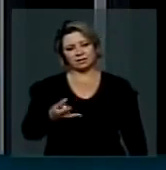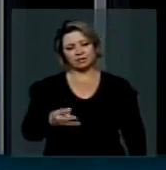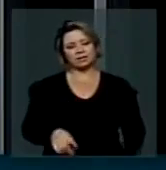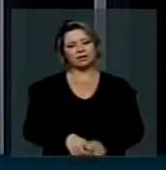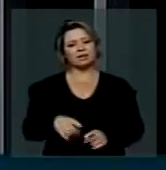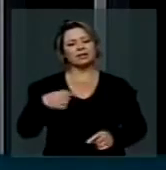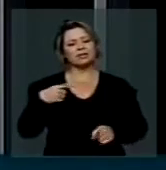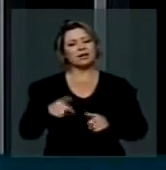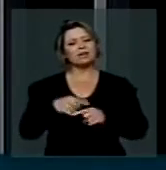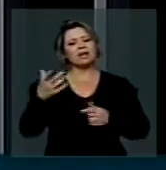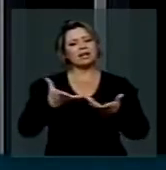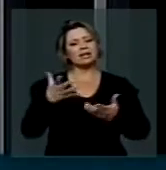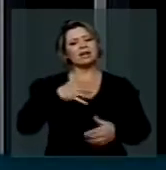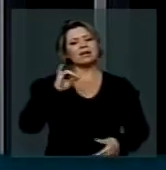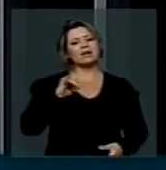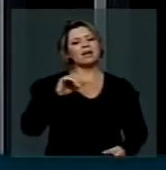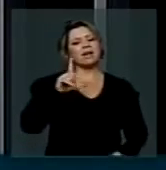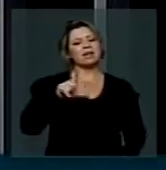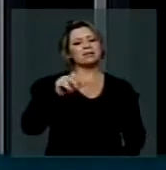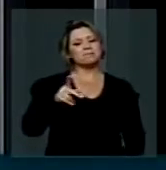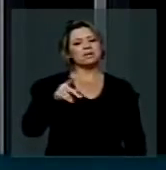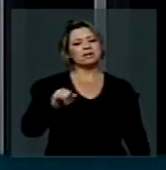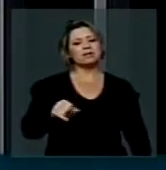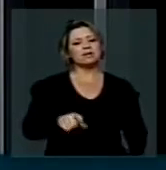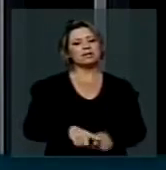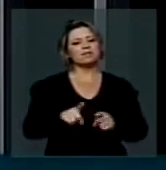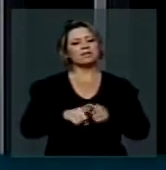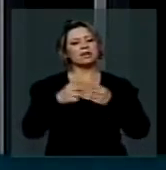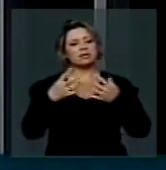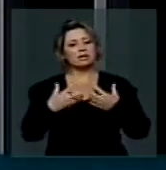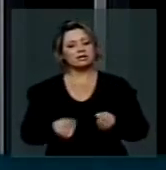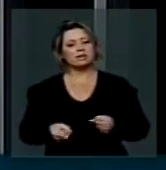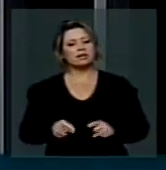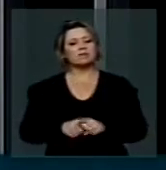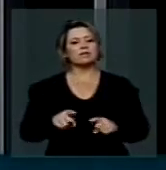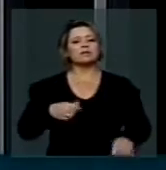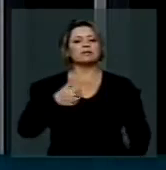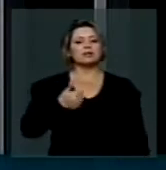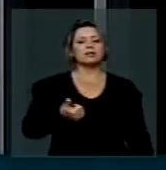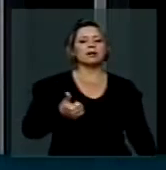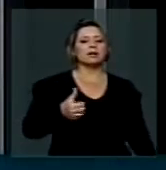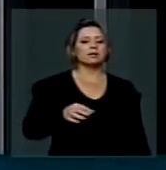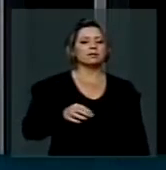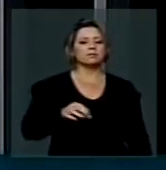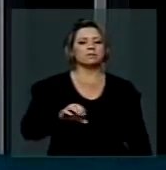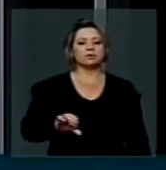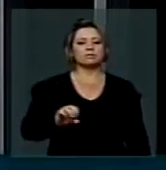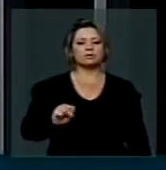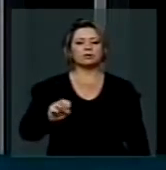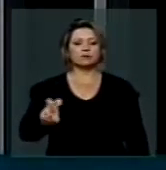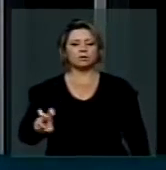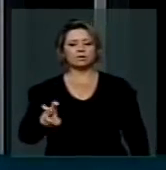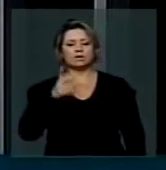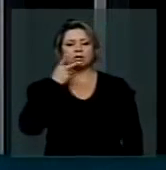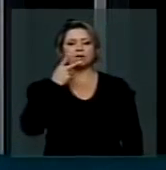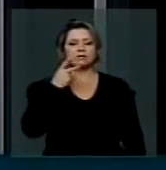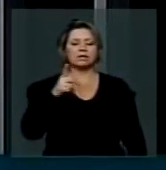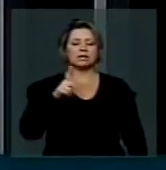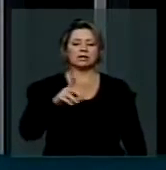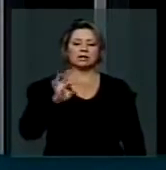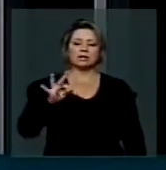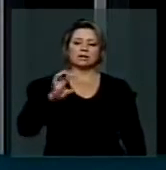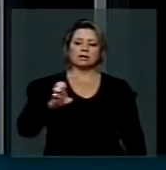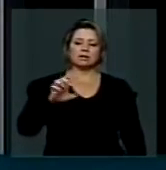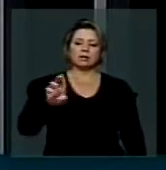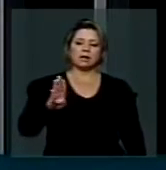patente no INPI. O documento é concedido. Em 1985, a Telebrás consegue no